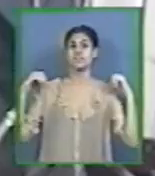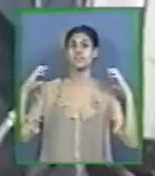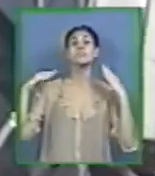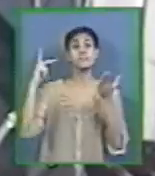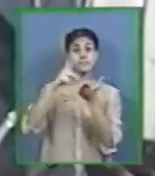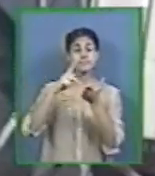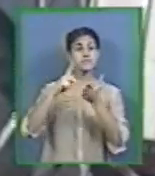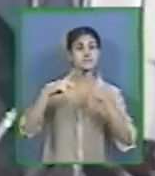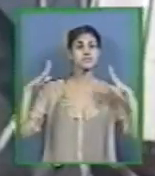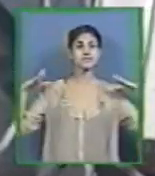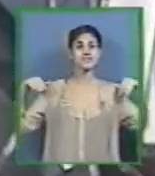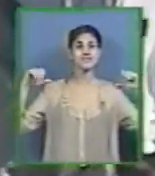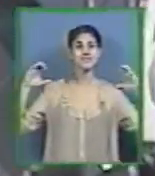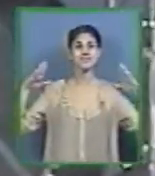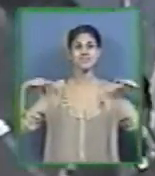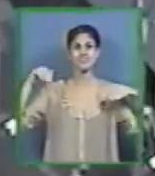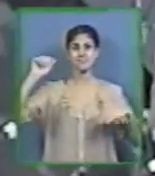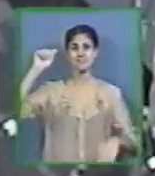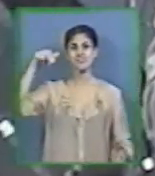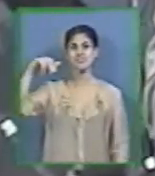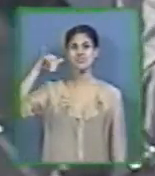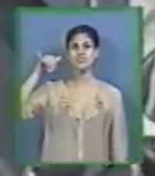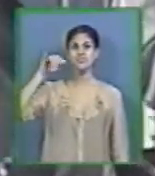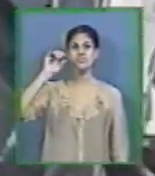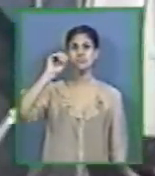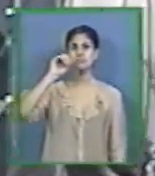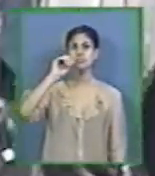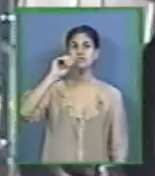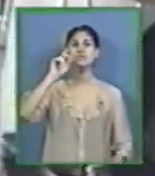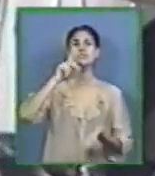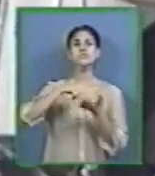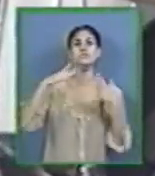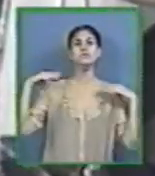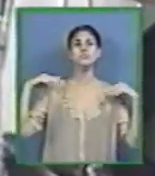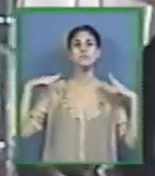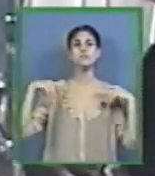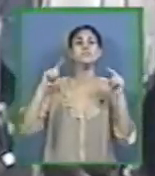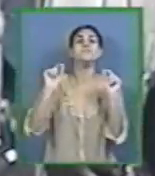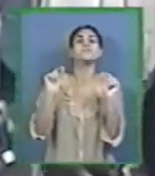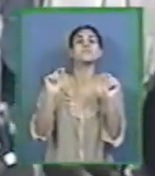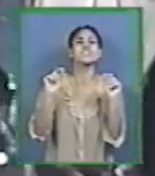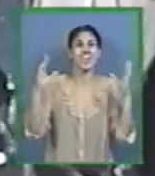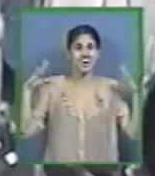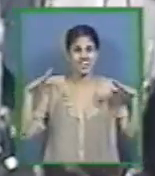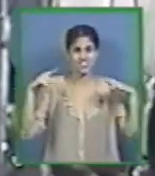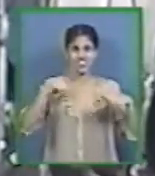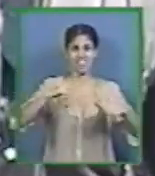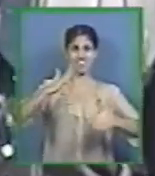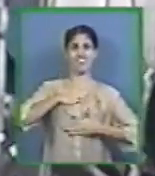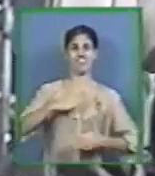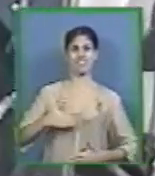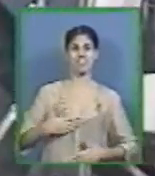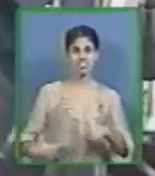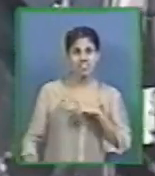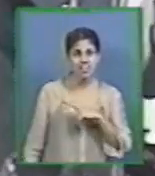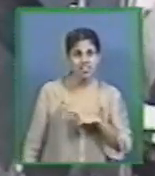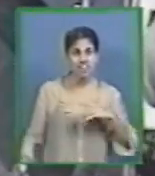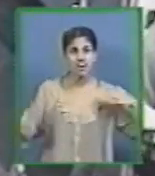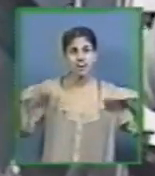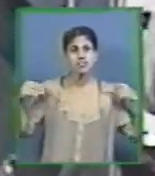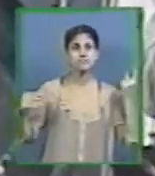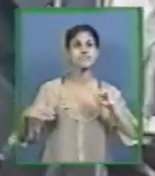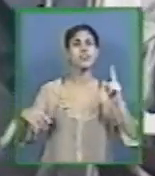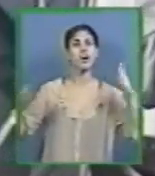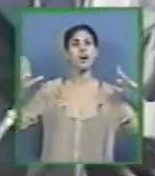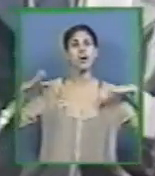anjos São espíritos Nenhum anjo tem carne e osso Todo ele é espírito